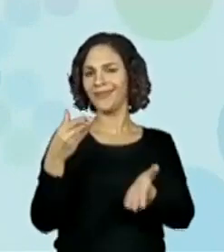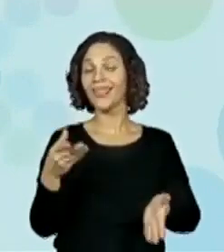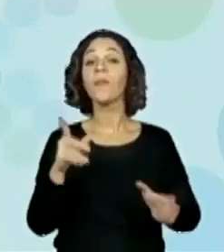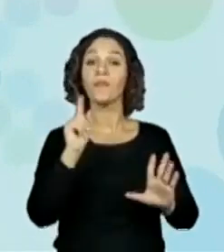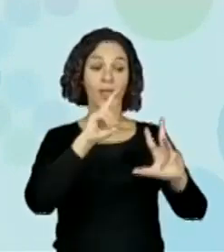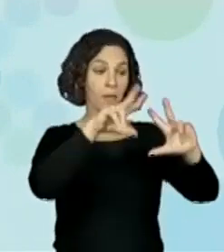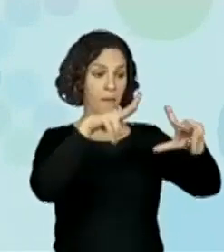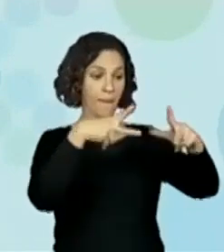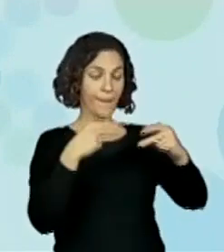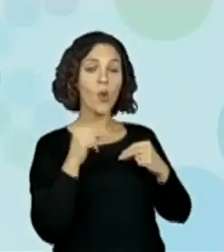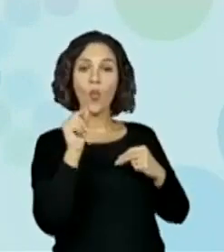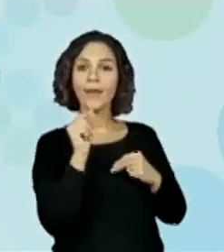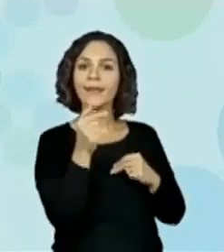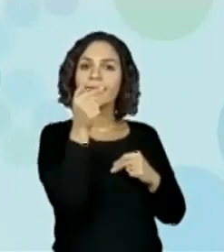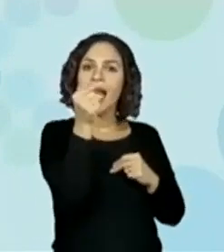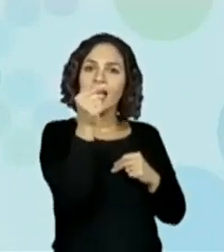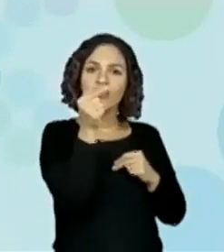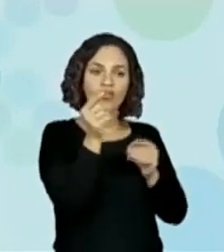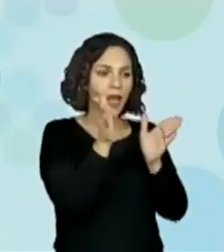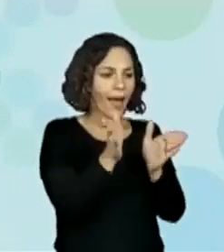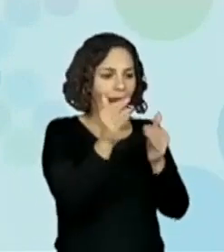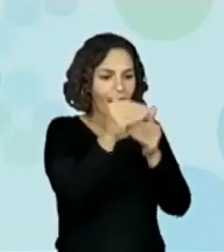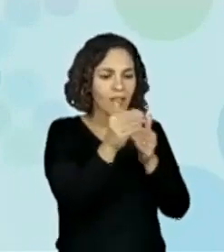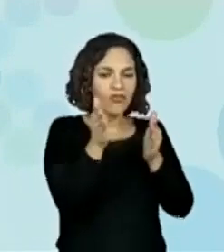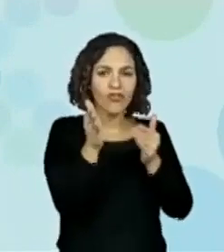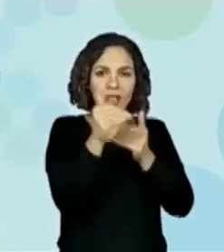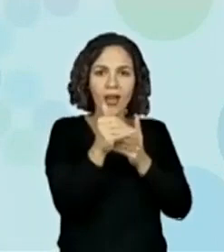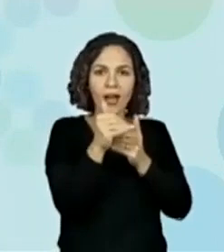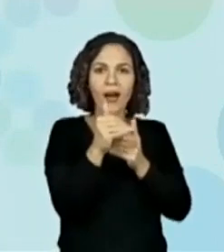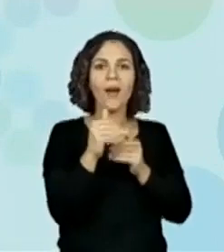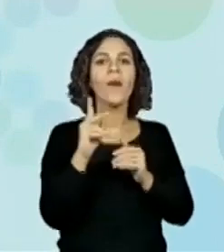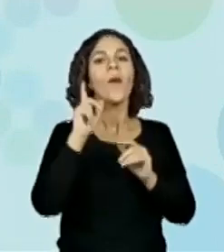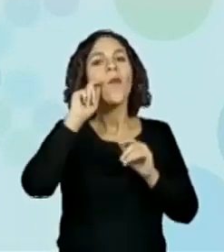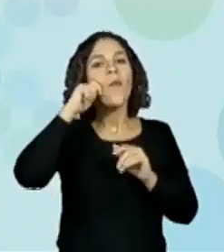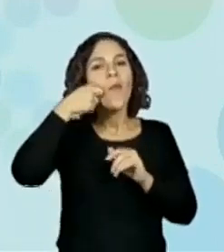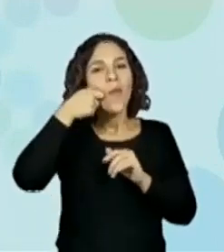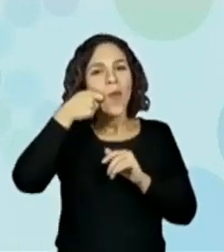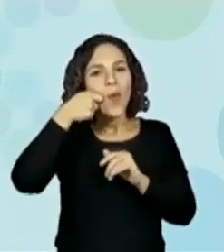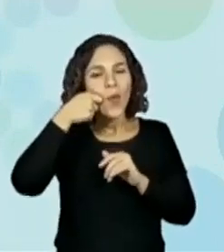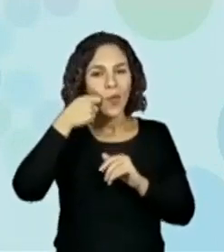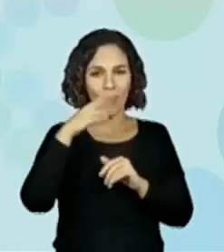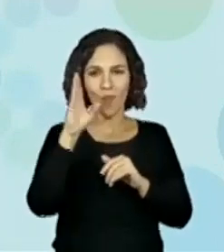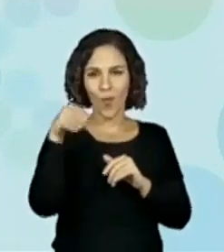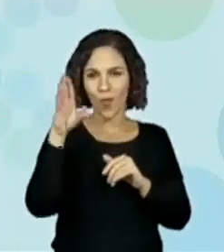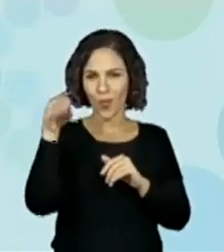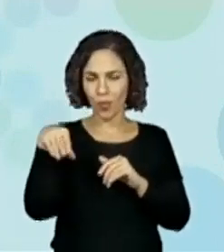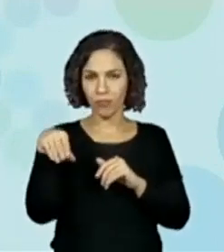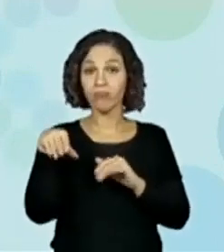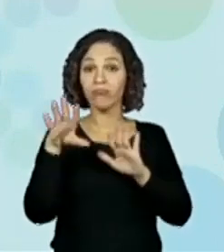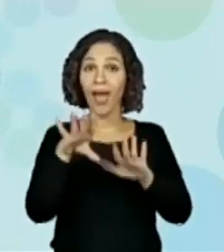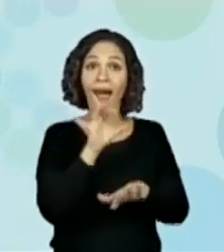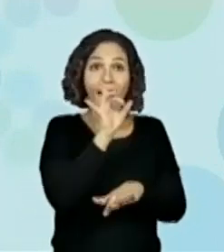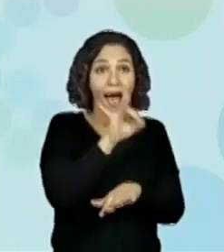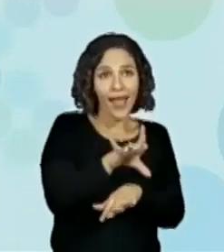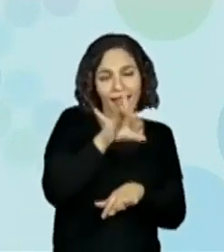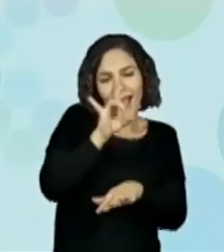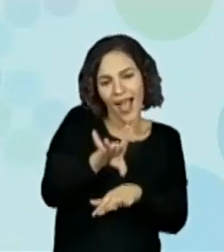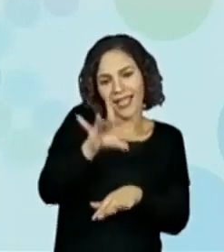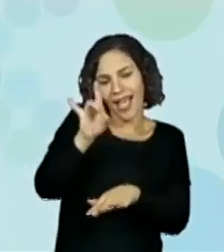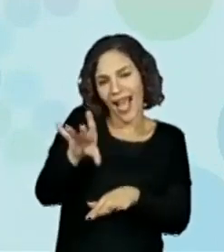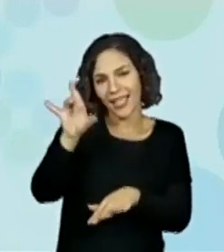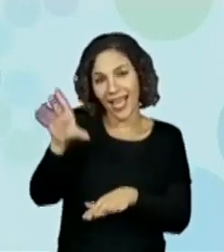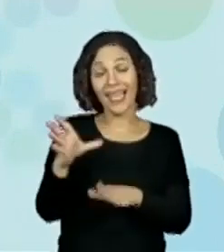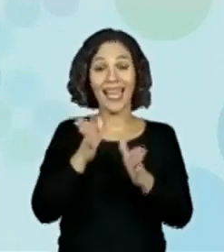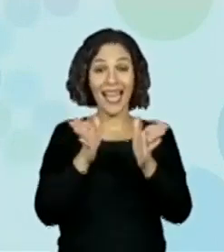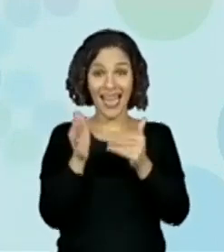cada caixa tem oito bombons. Quantos bombons Júlio possui? Como é que a gente faz isso? Será que funciona do mesmo jeito?